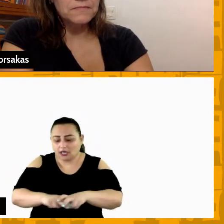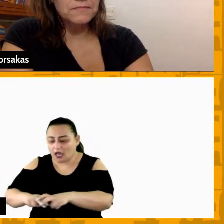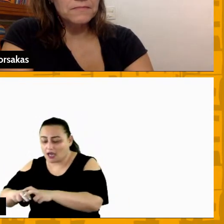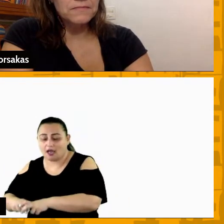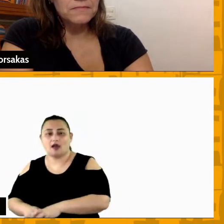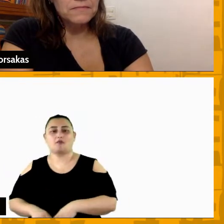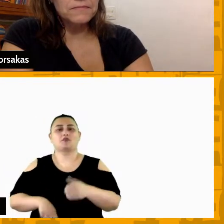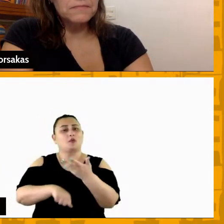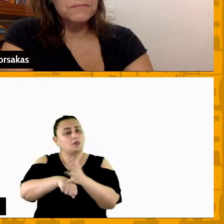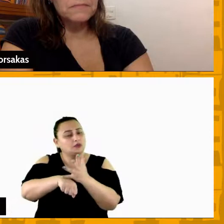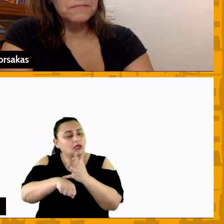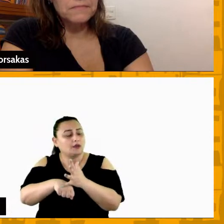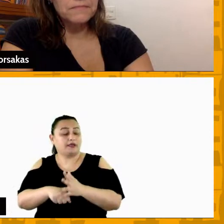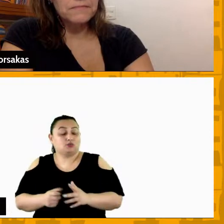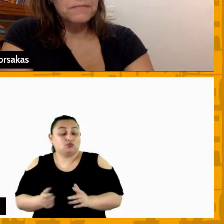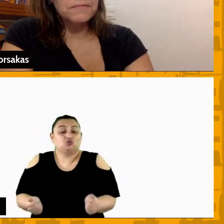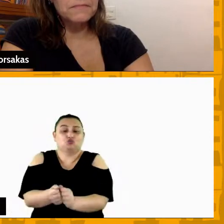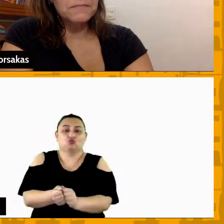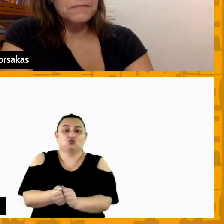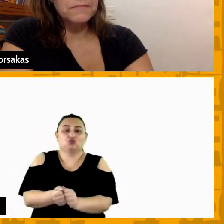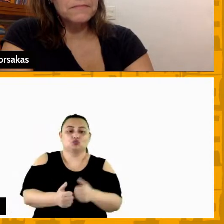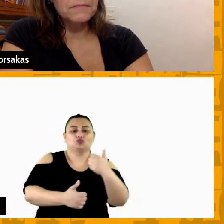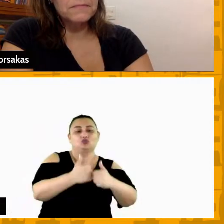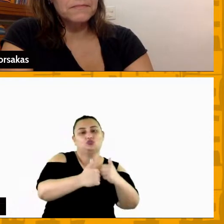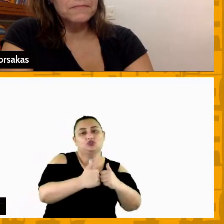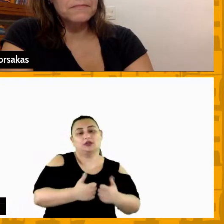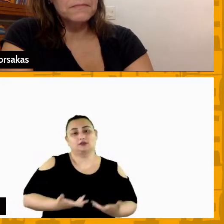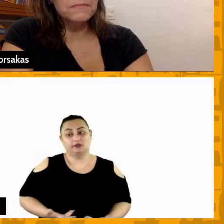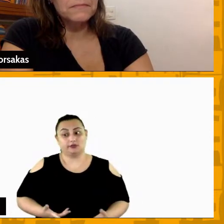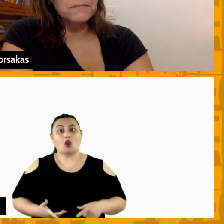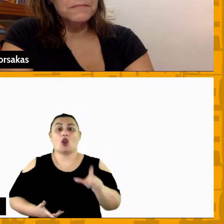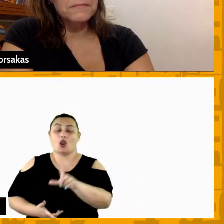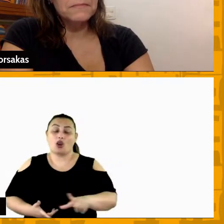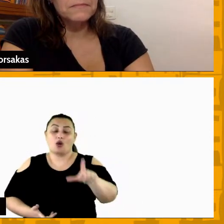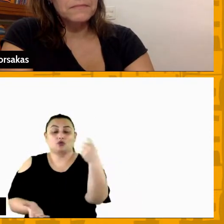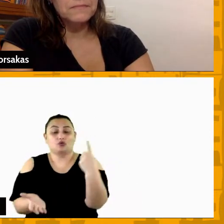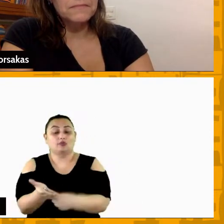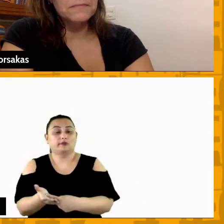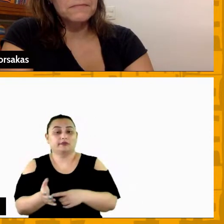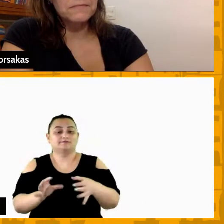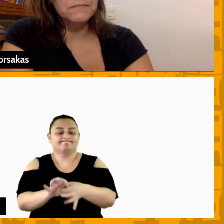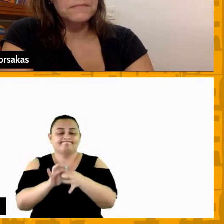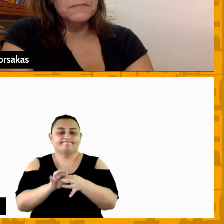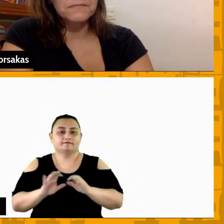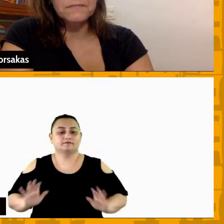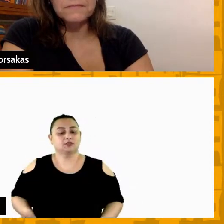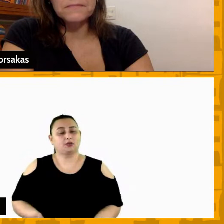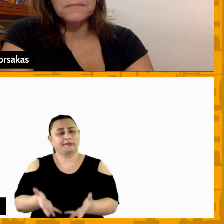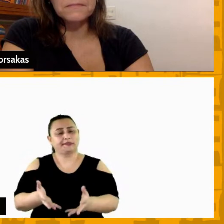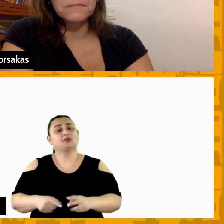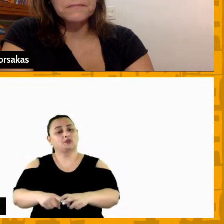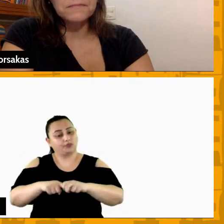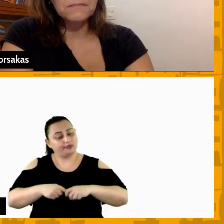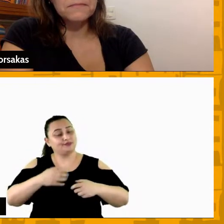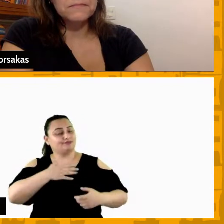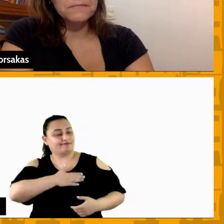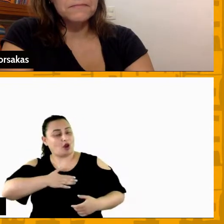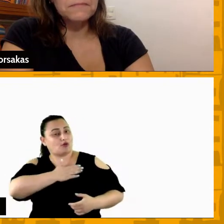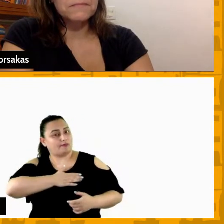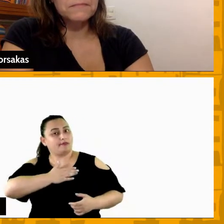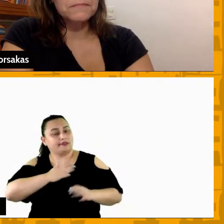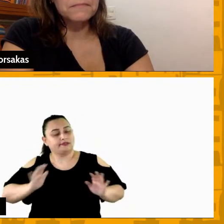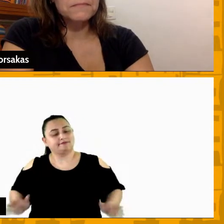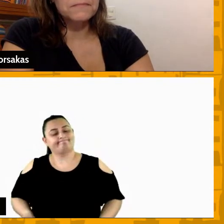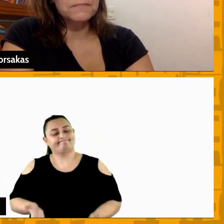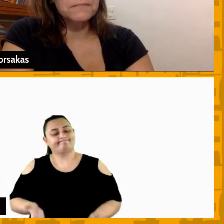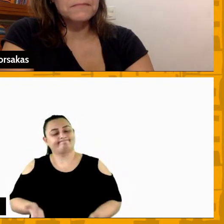a estar fazendo determinada coisa naturalmente o seu comprometimento está aumentando então eu gosto de motivar os atletas a